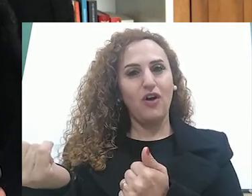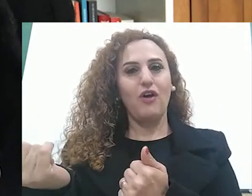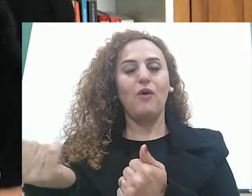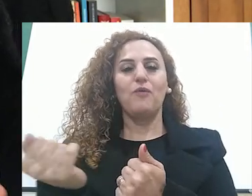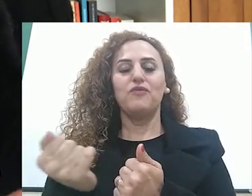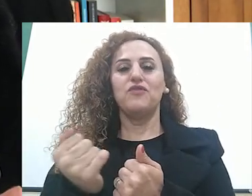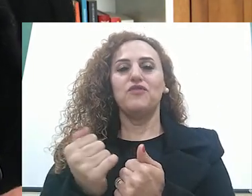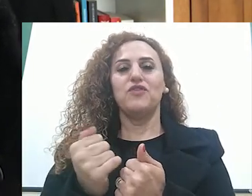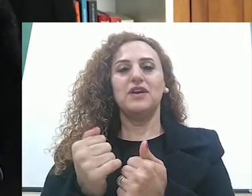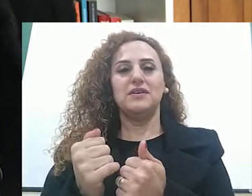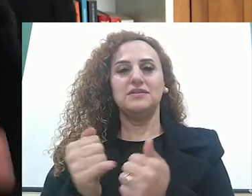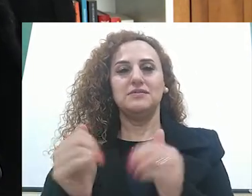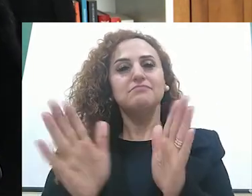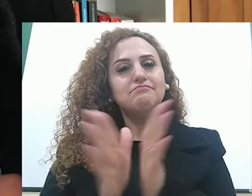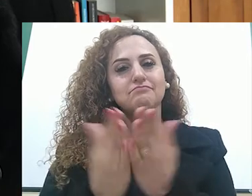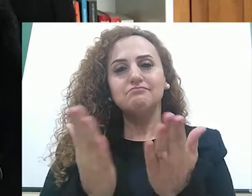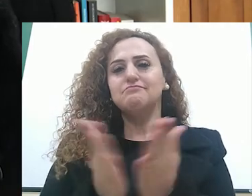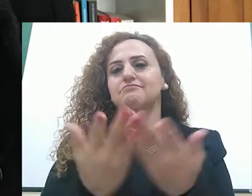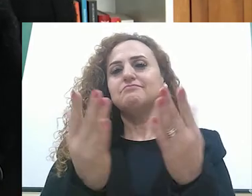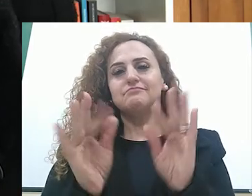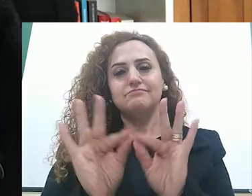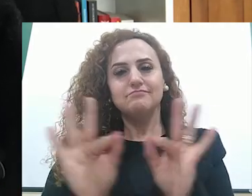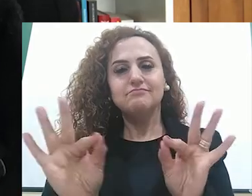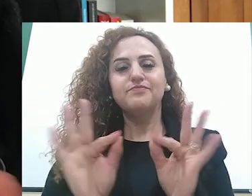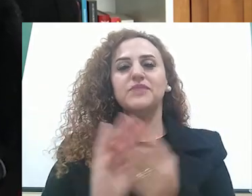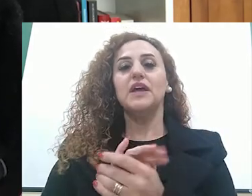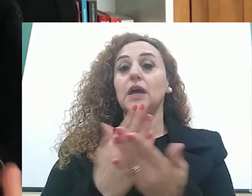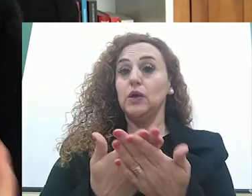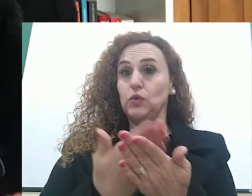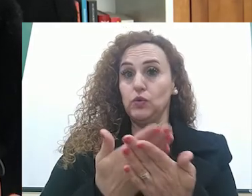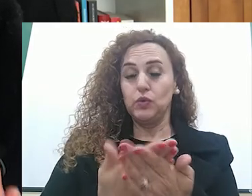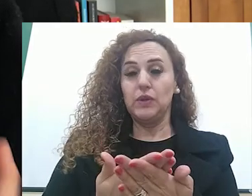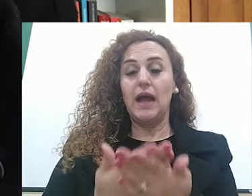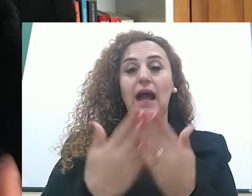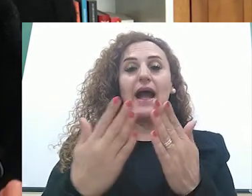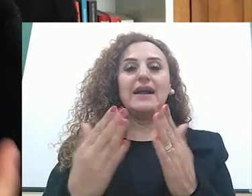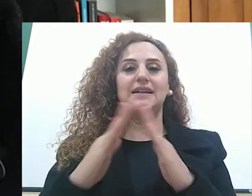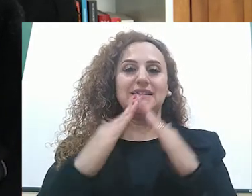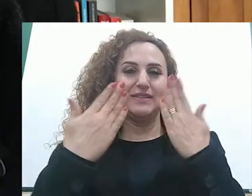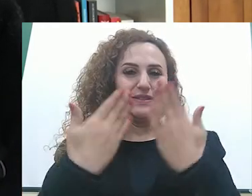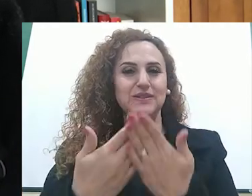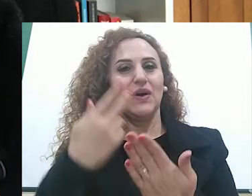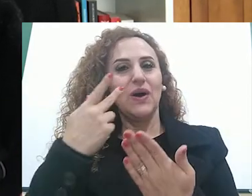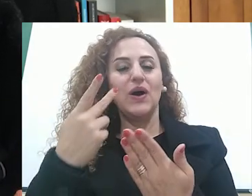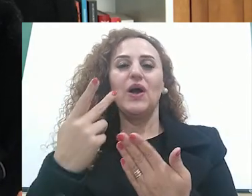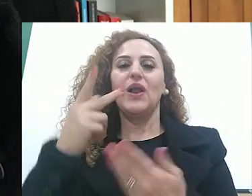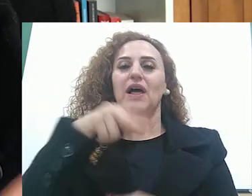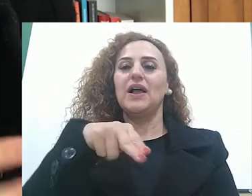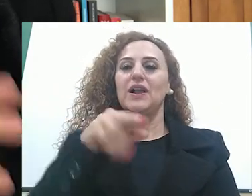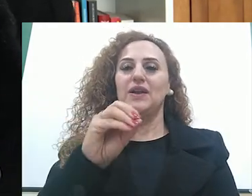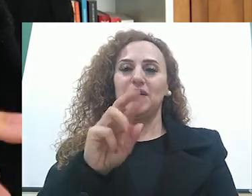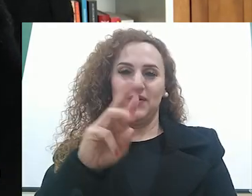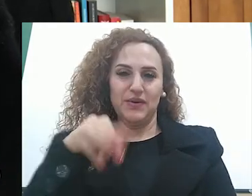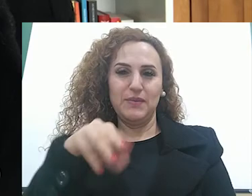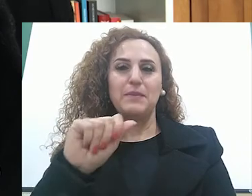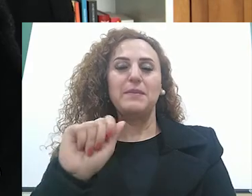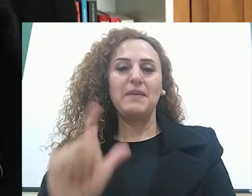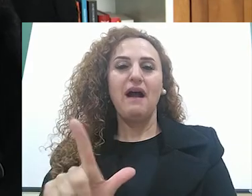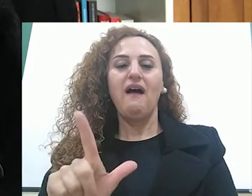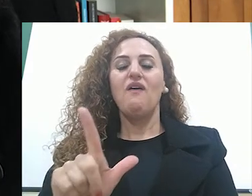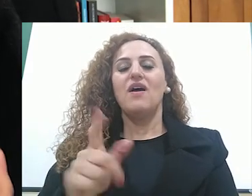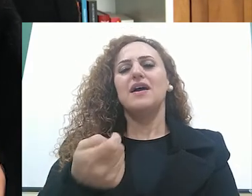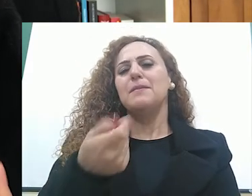trabalhadoras, as moças mais pobres, estudar na escola normal e se tornar professora era uma das